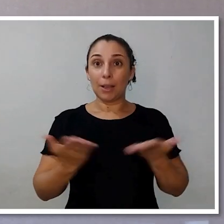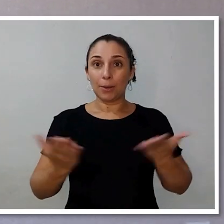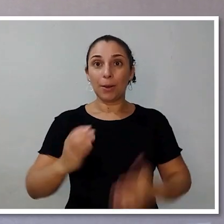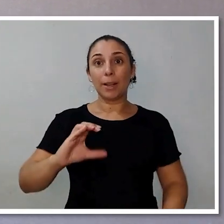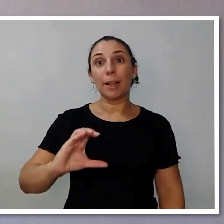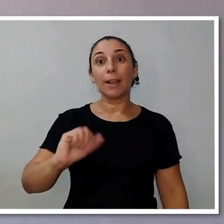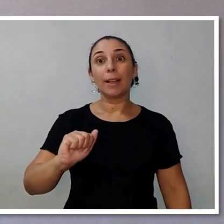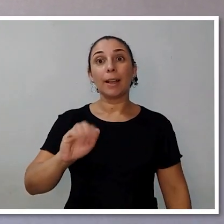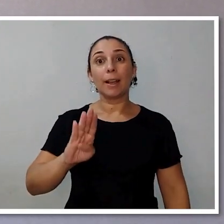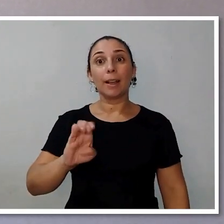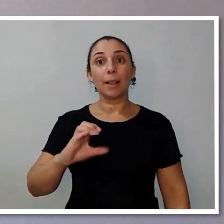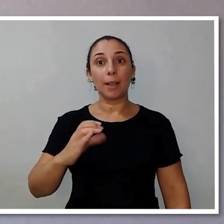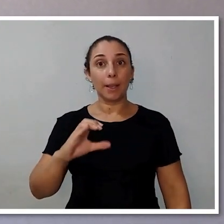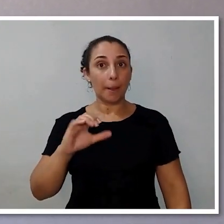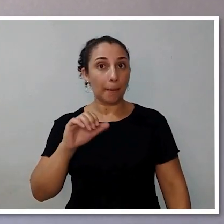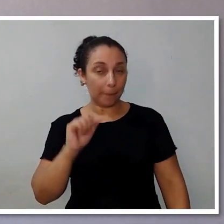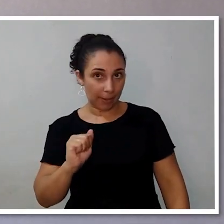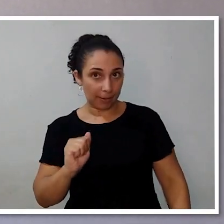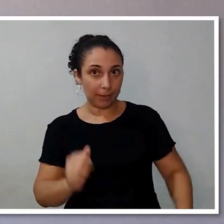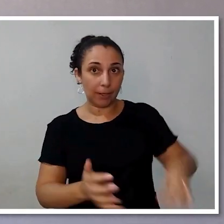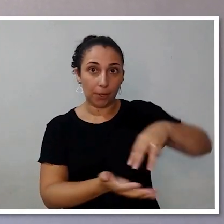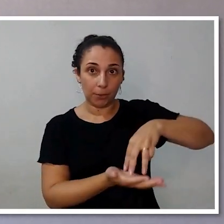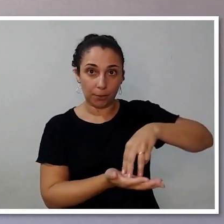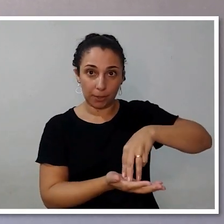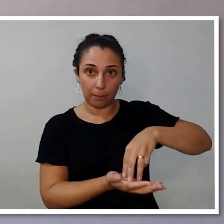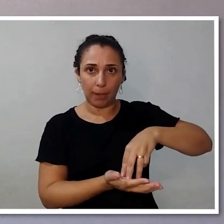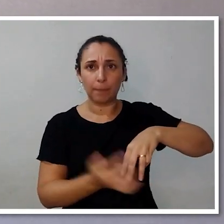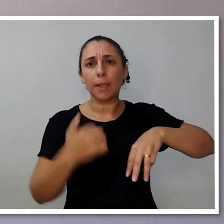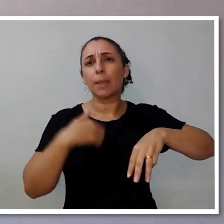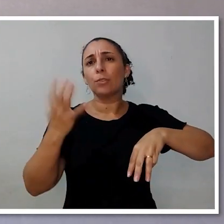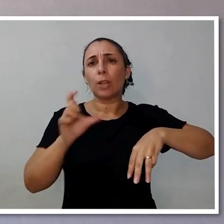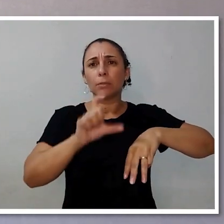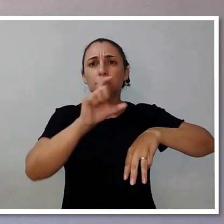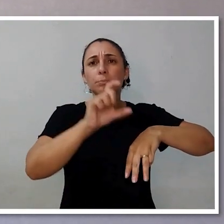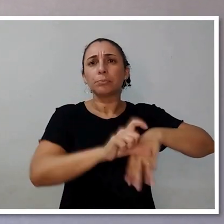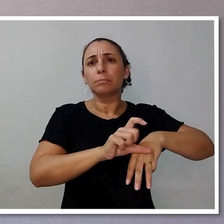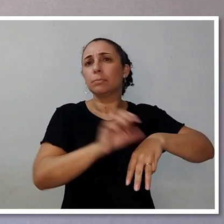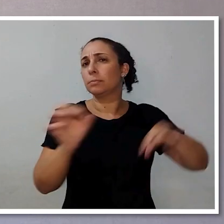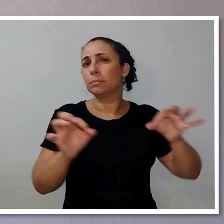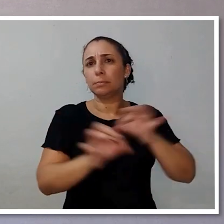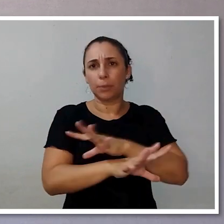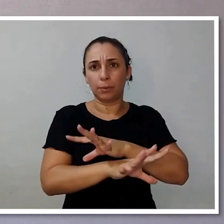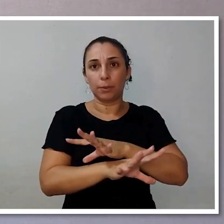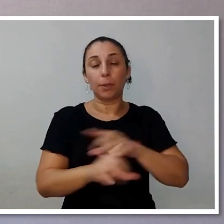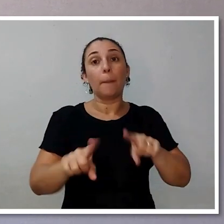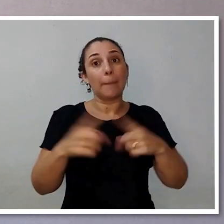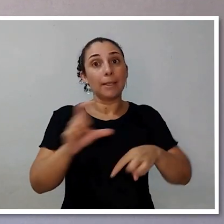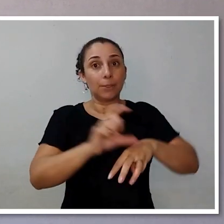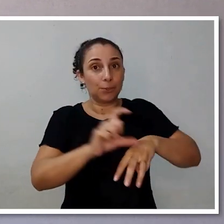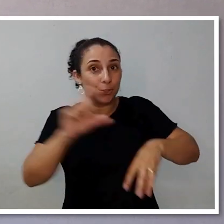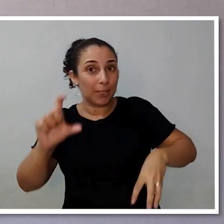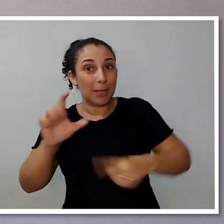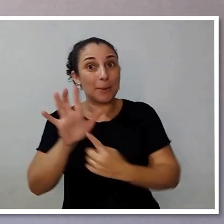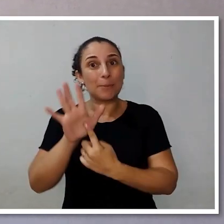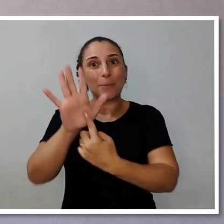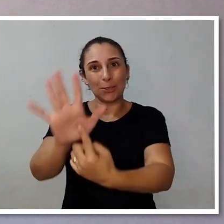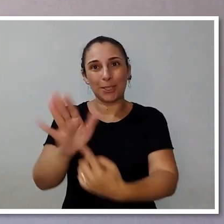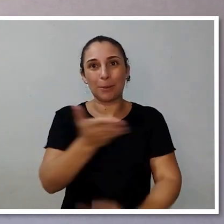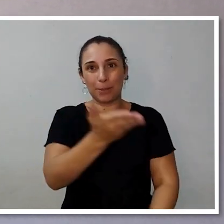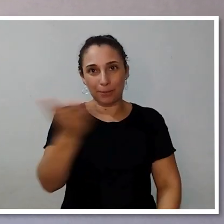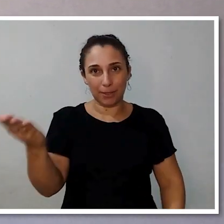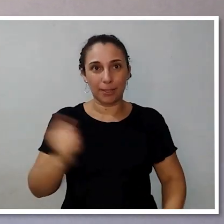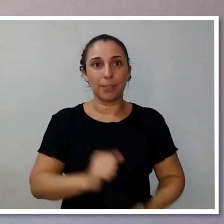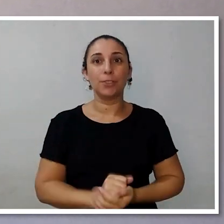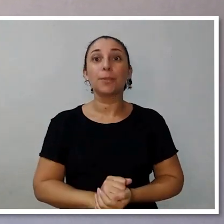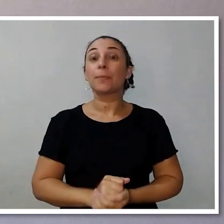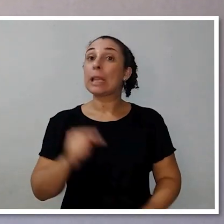A cabeça do tripé. Normalmente, a cabeça do tripé, eu já deixo ela presa aqui no próprio tripé. Mas eu desmontei para poder mostrar para vocês